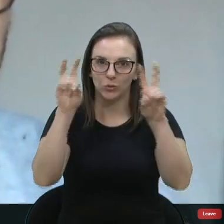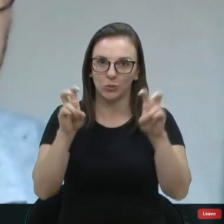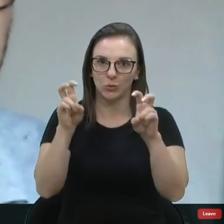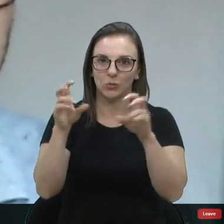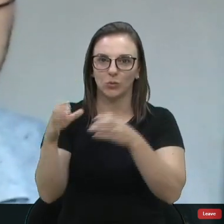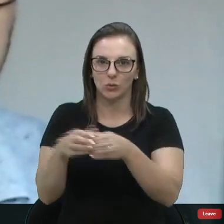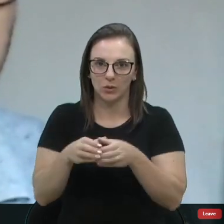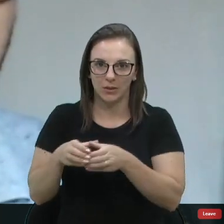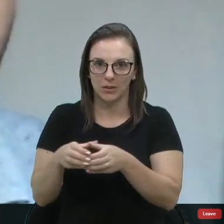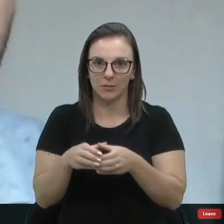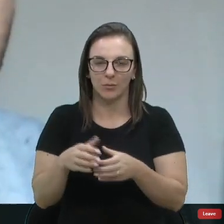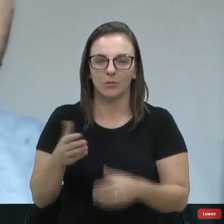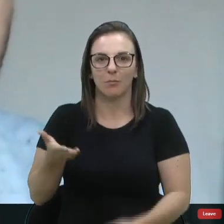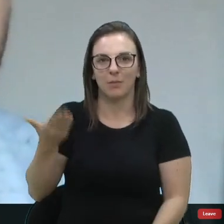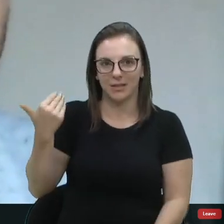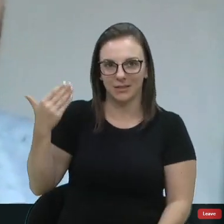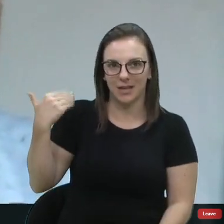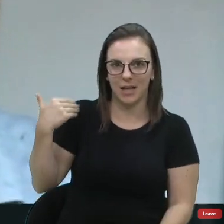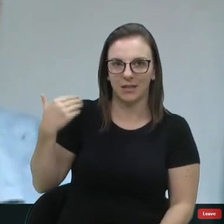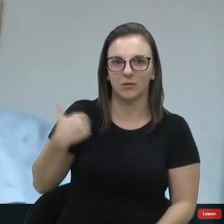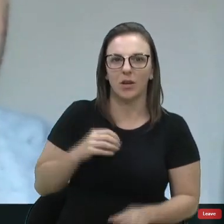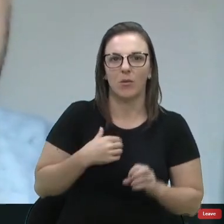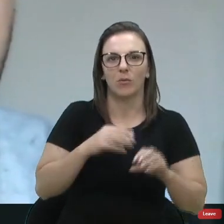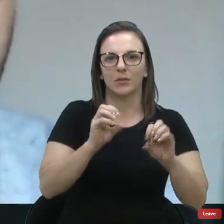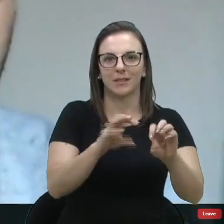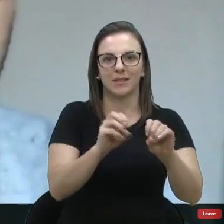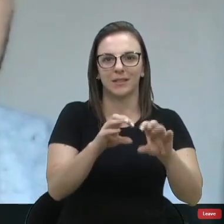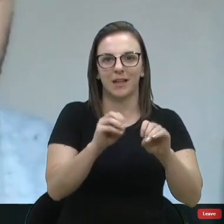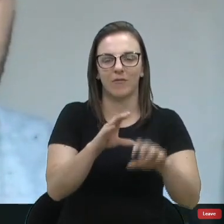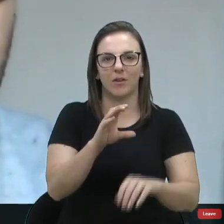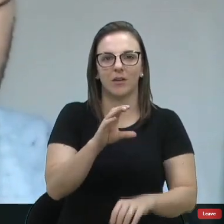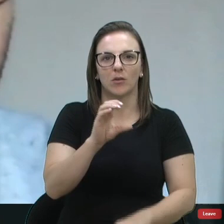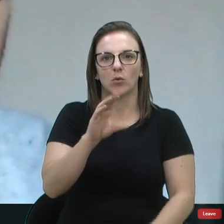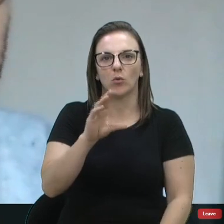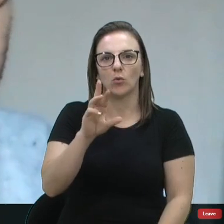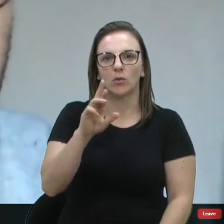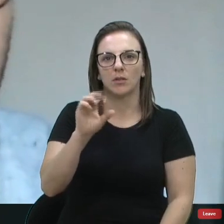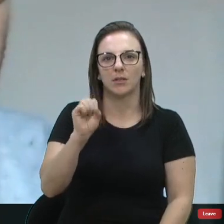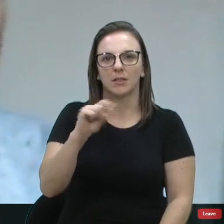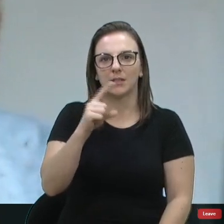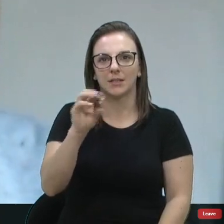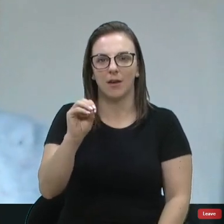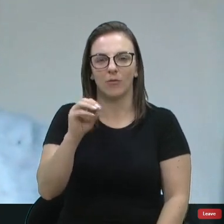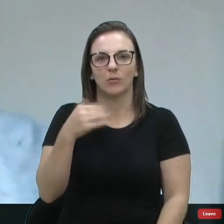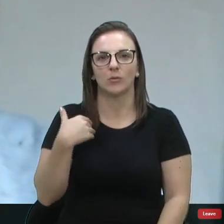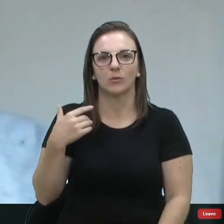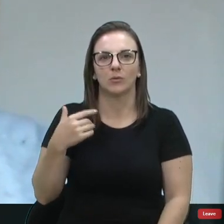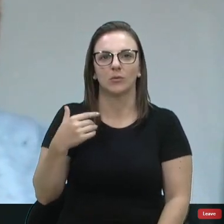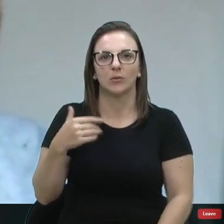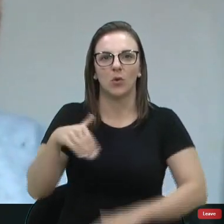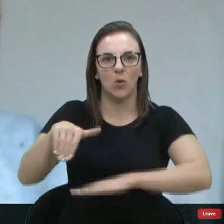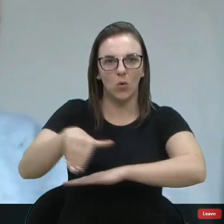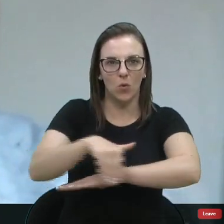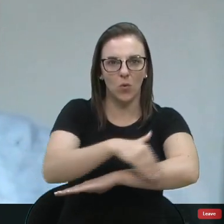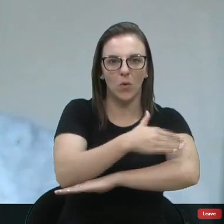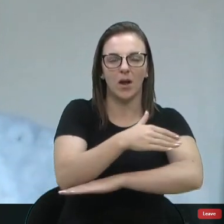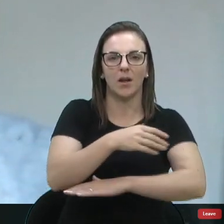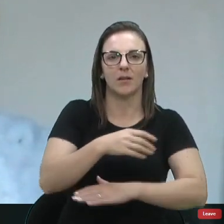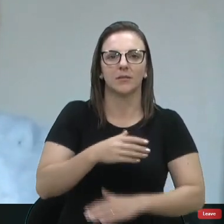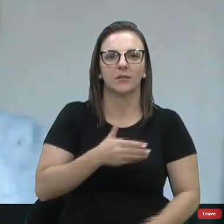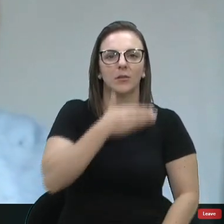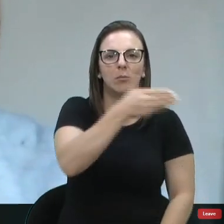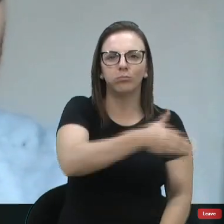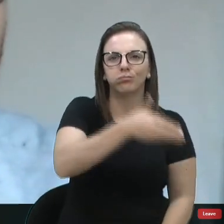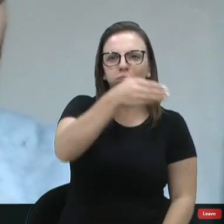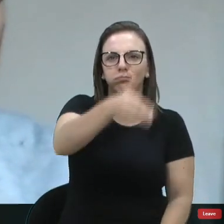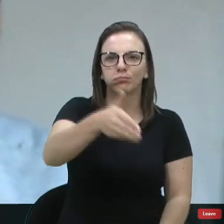no cursão, eu saía, fazia um tour com os meus alunos, dando aula de patrimônio histórico nos